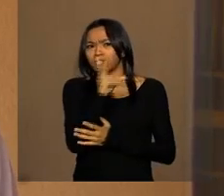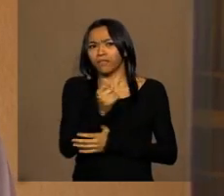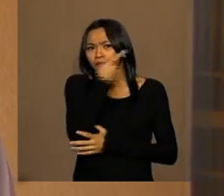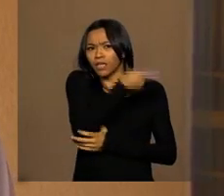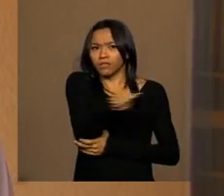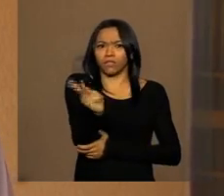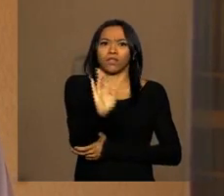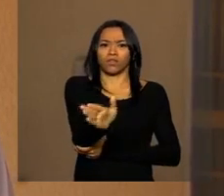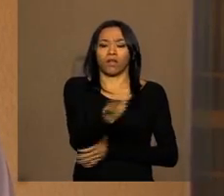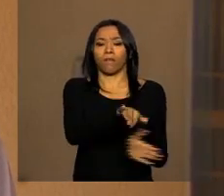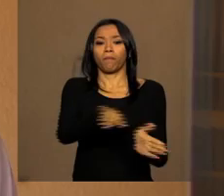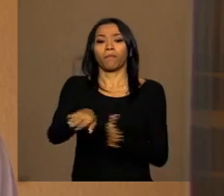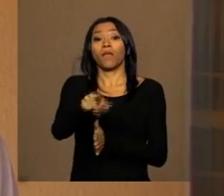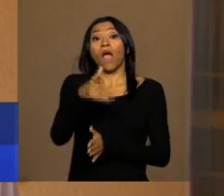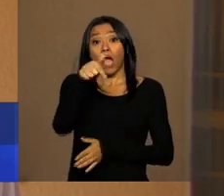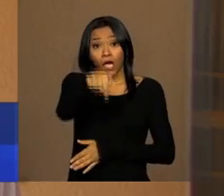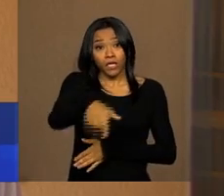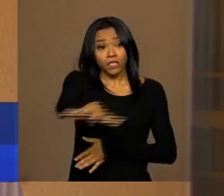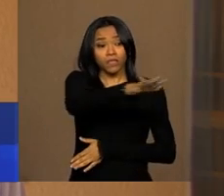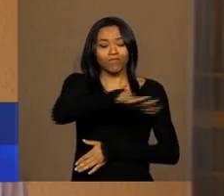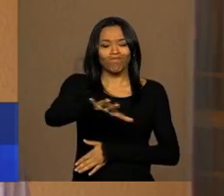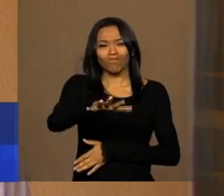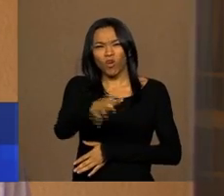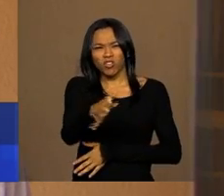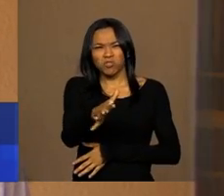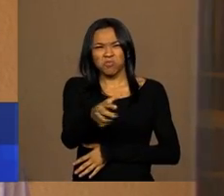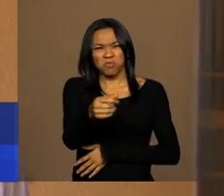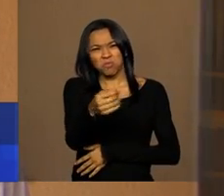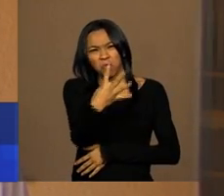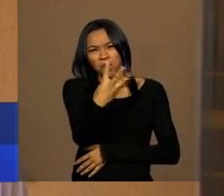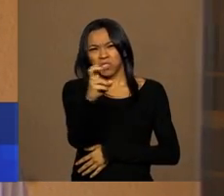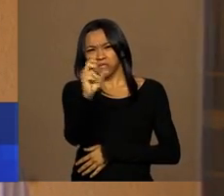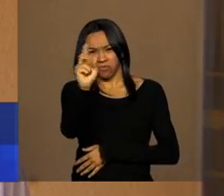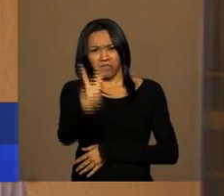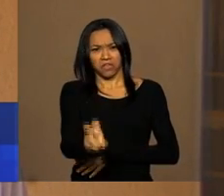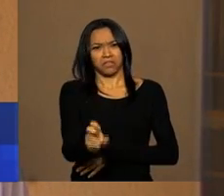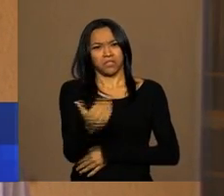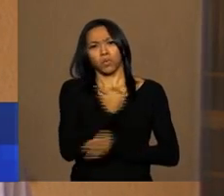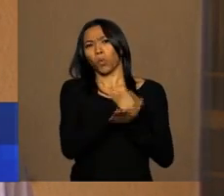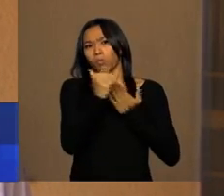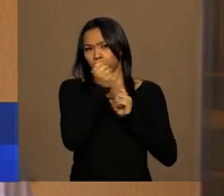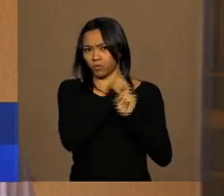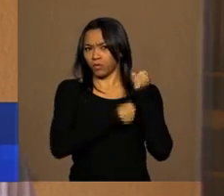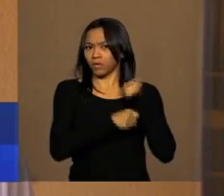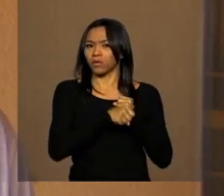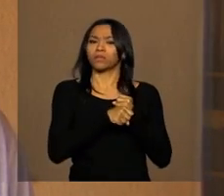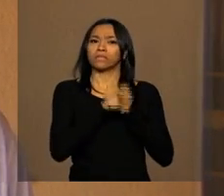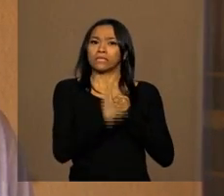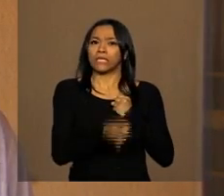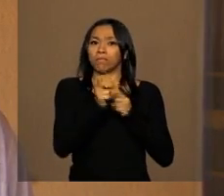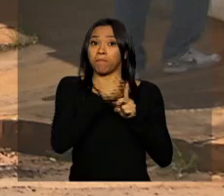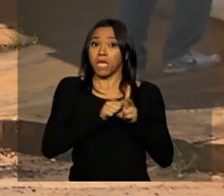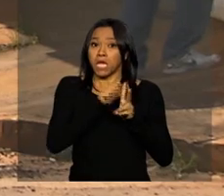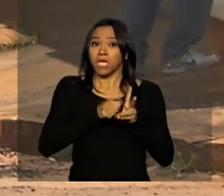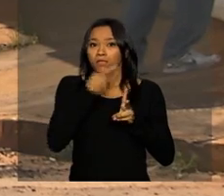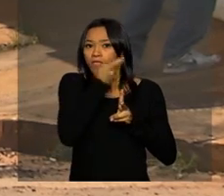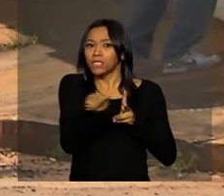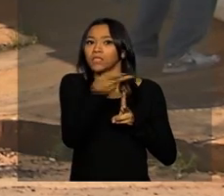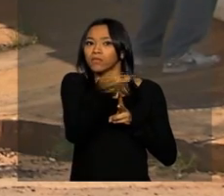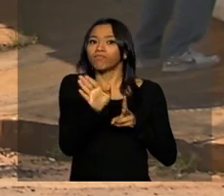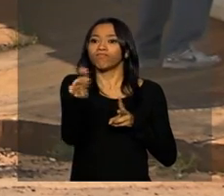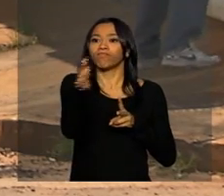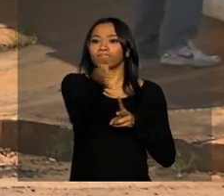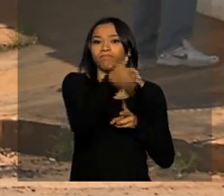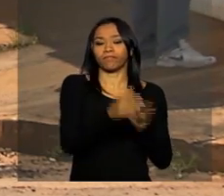Aqui nós já fomos visitados, acho que umas 4 ou 5 vezes desde o início do ano. Todo mês o pessoal passa visitando. A maior